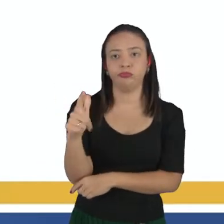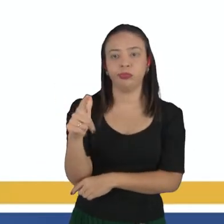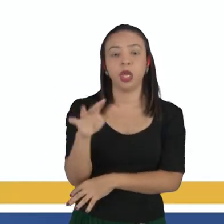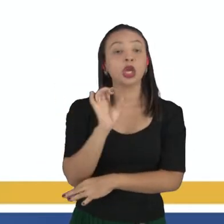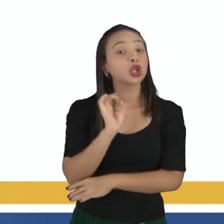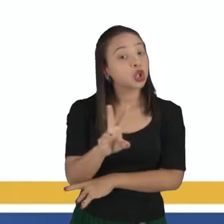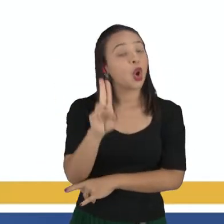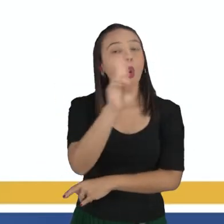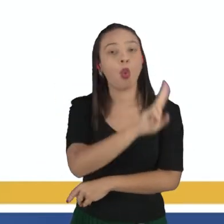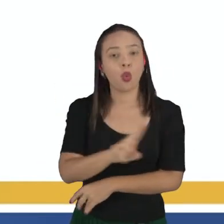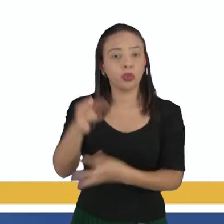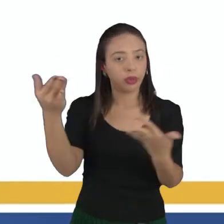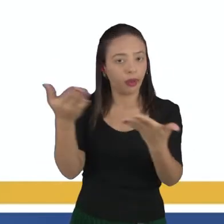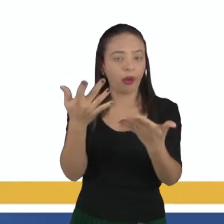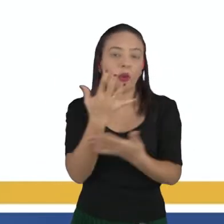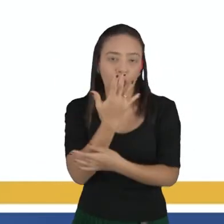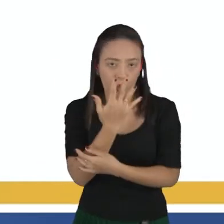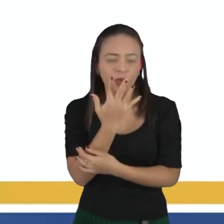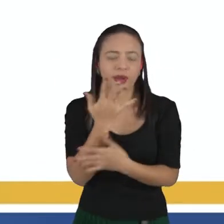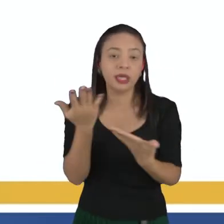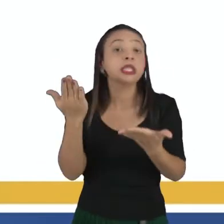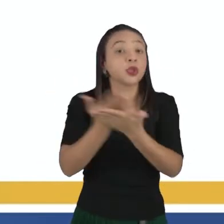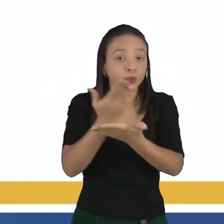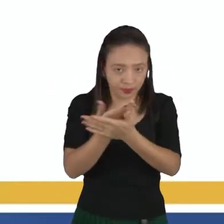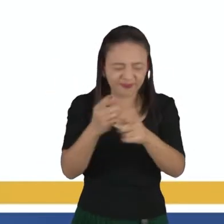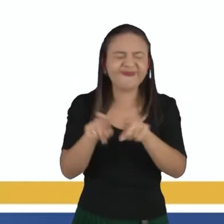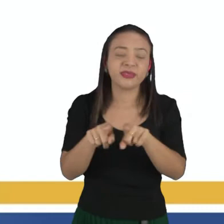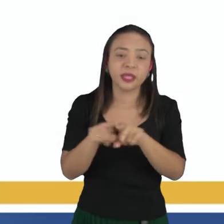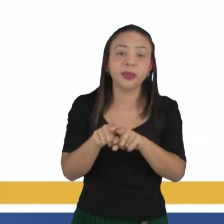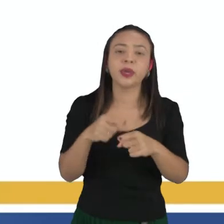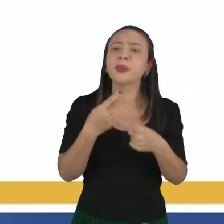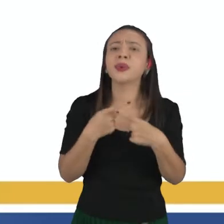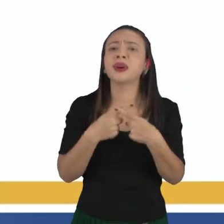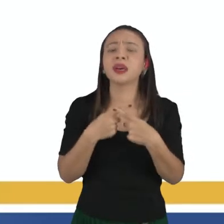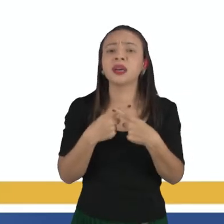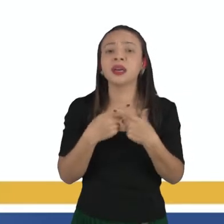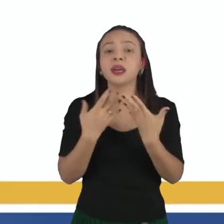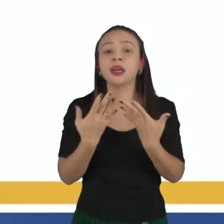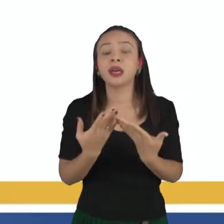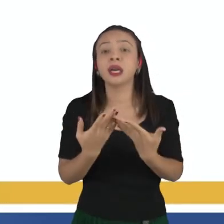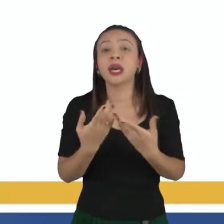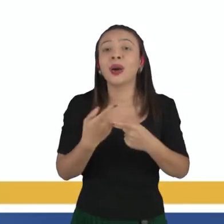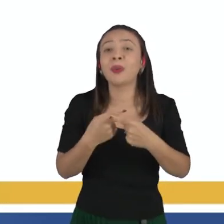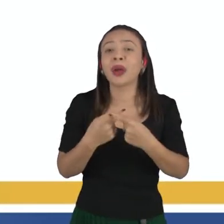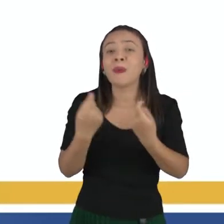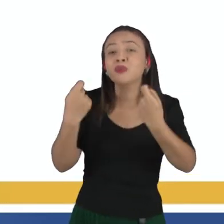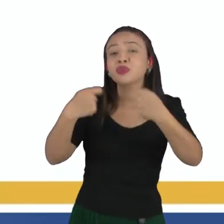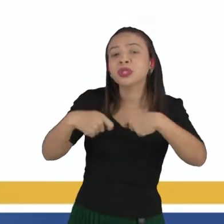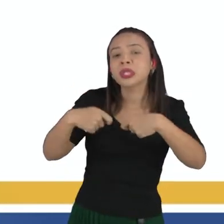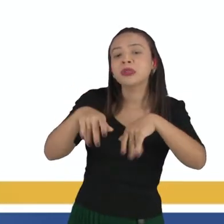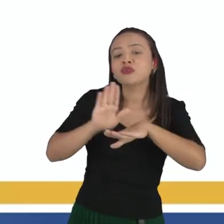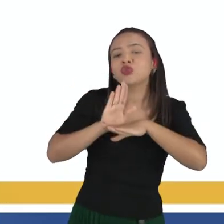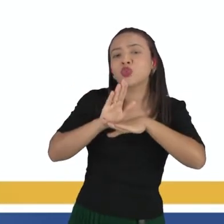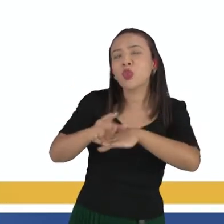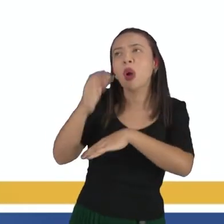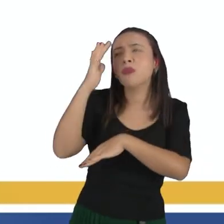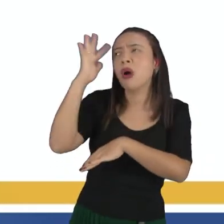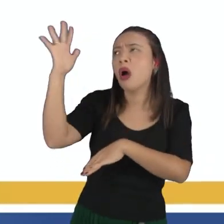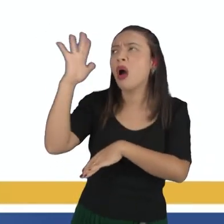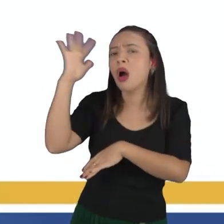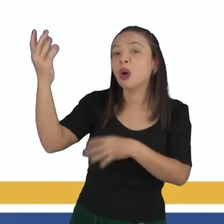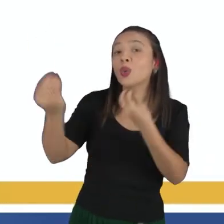gente utiliza as cores, os livros, para que a gente possa imaginar como que